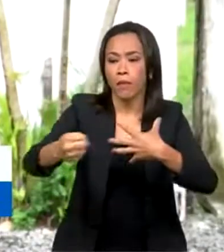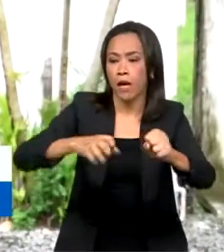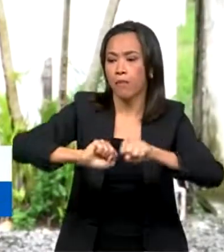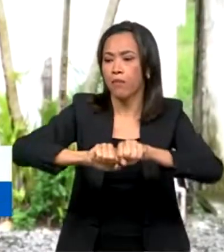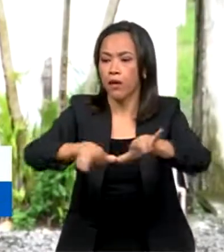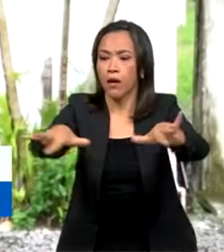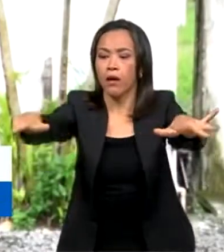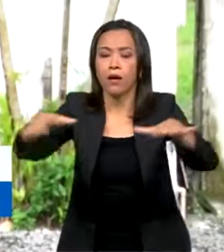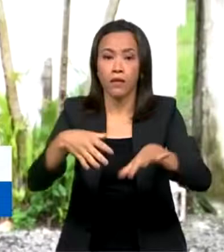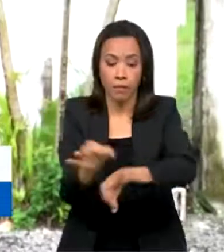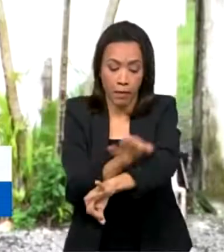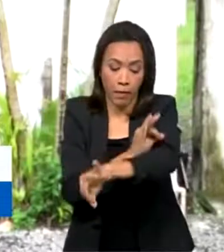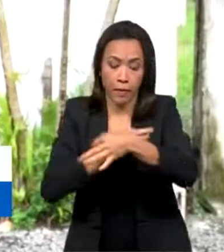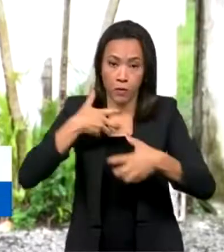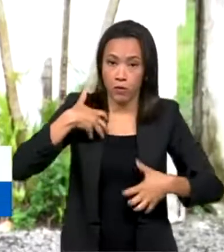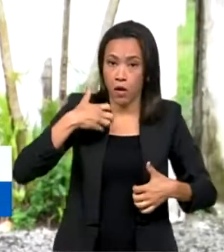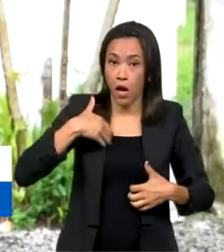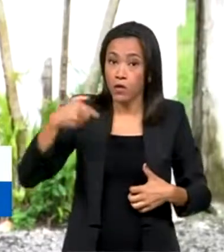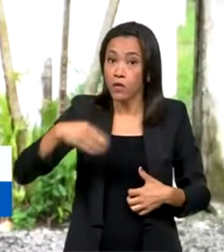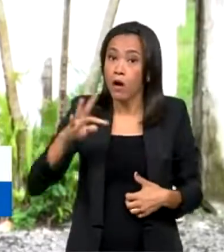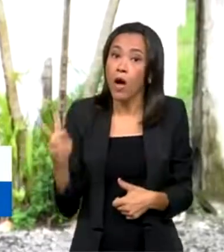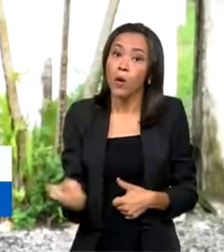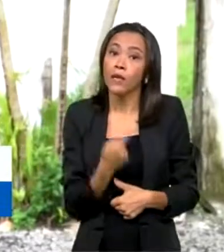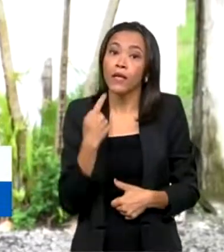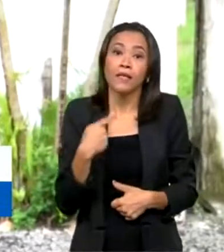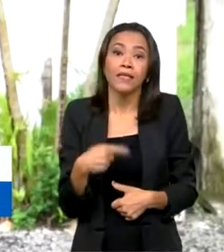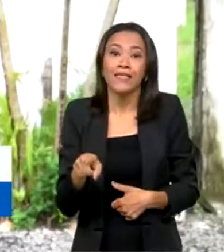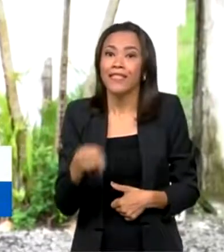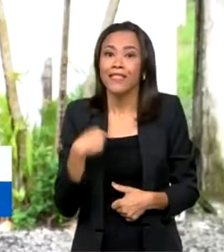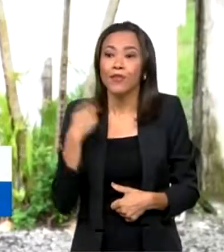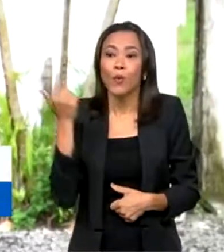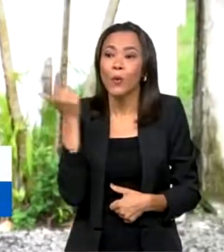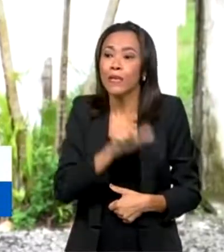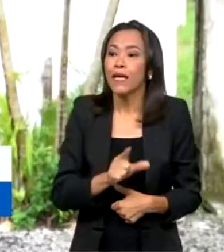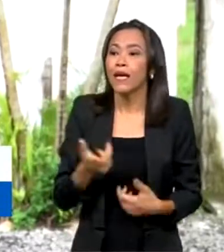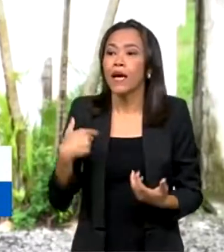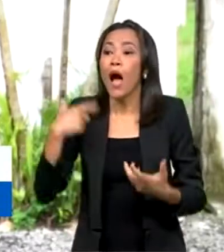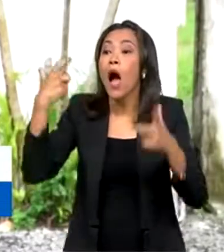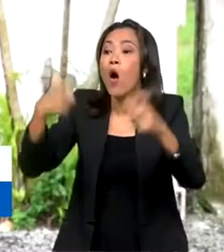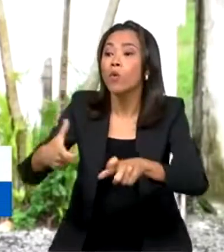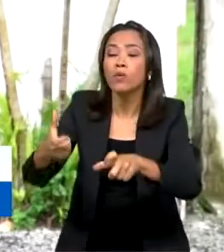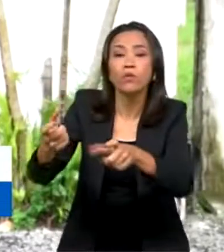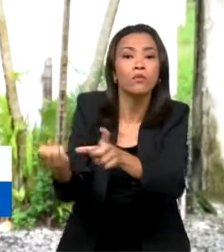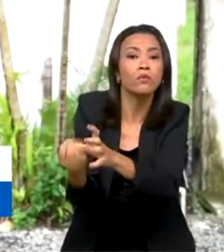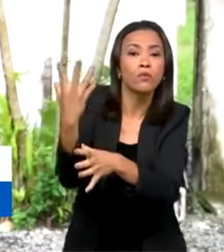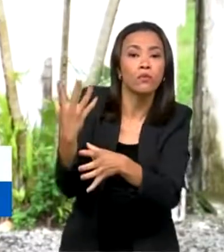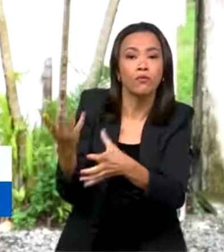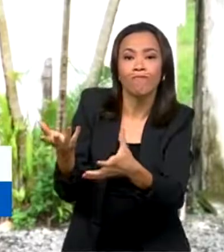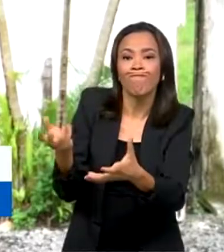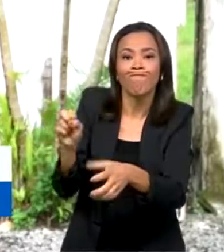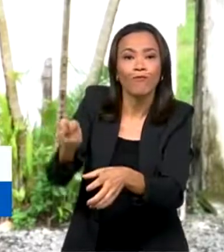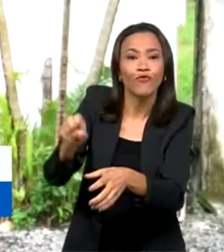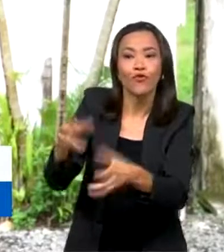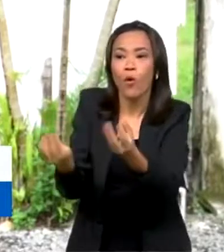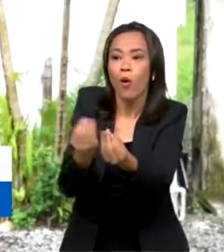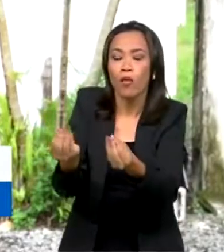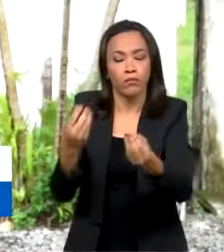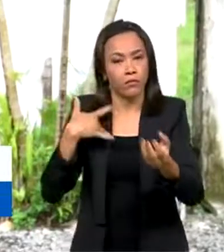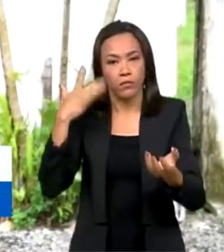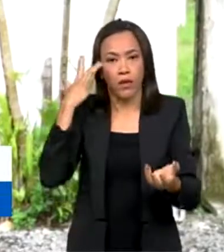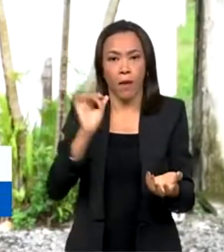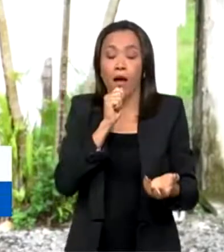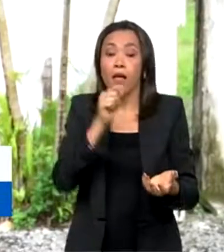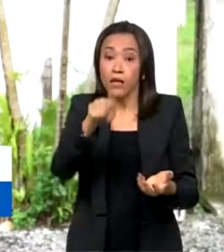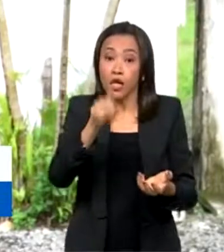dos macacos. Isso acontece quando não é mais possível identificar a origem da infecção. Até agora, 502